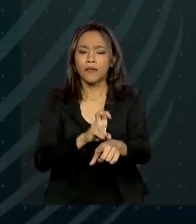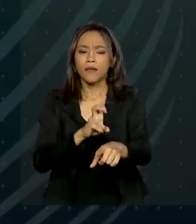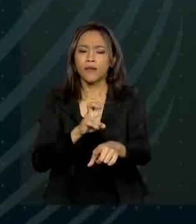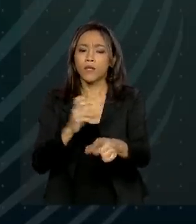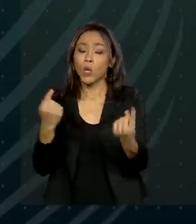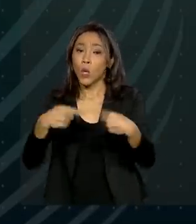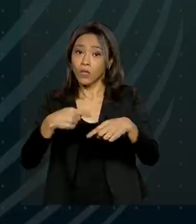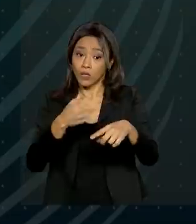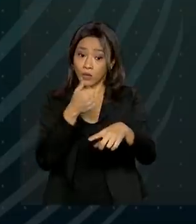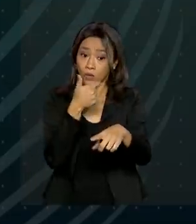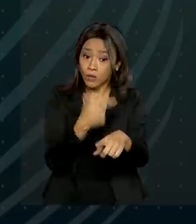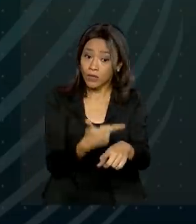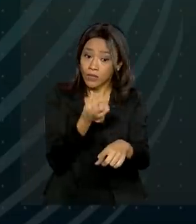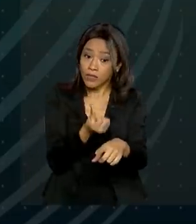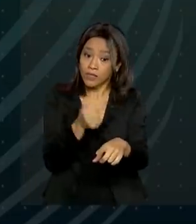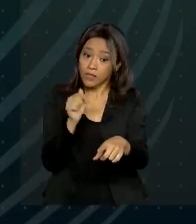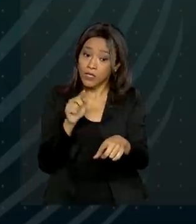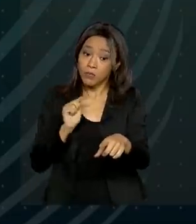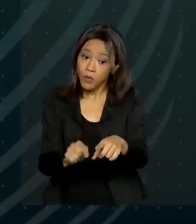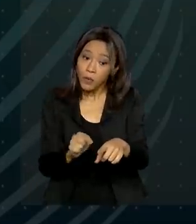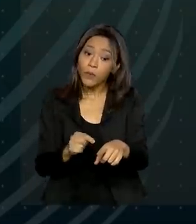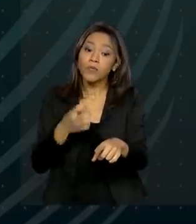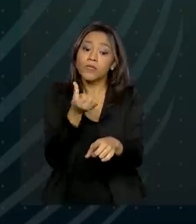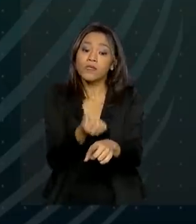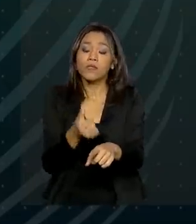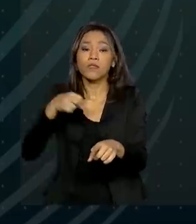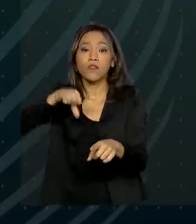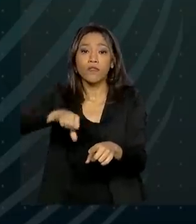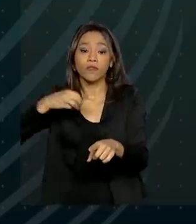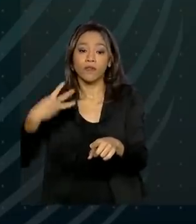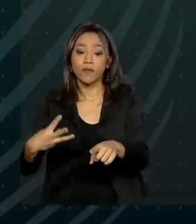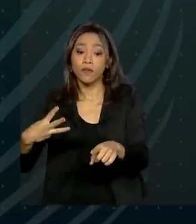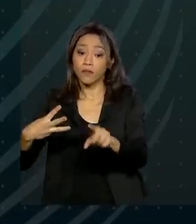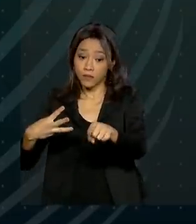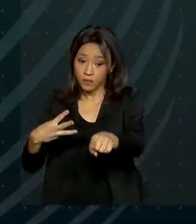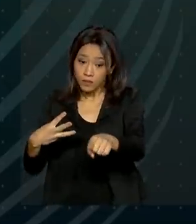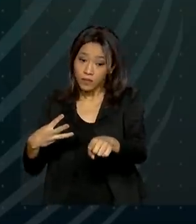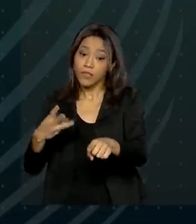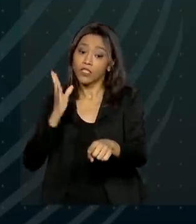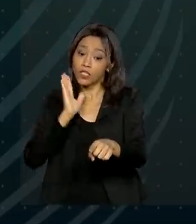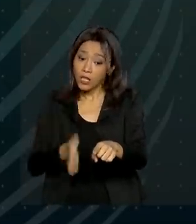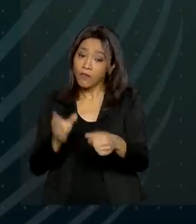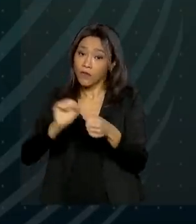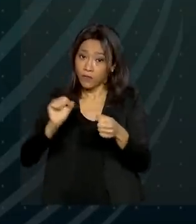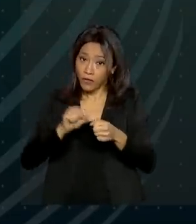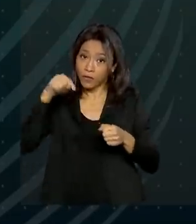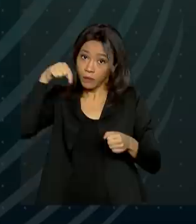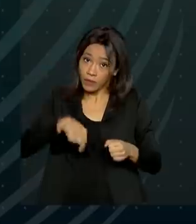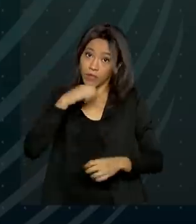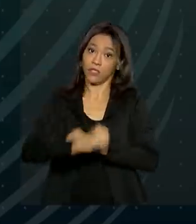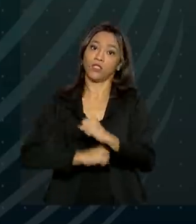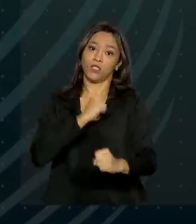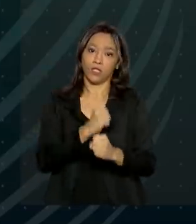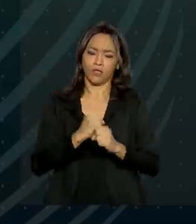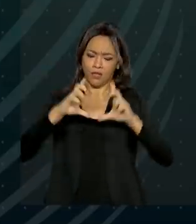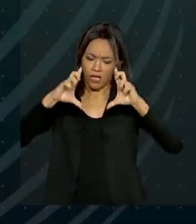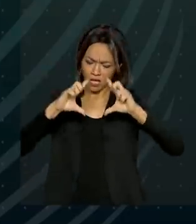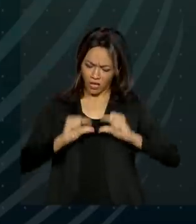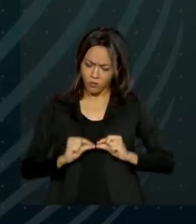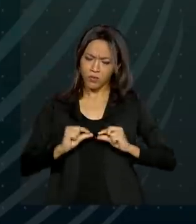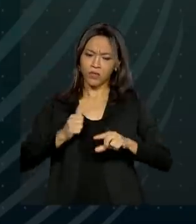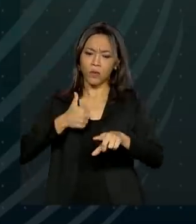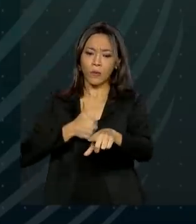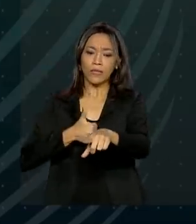contra 267.693 feitos neste ano. Uma queda de